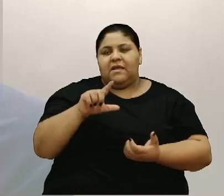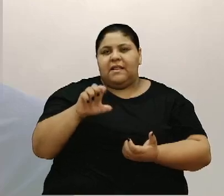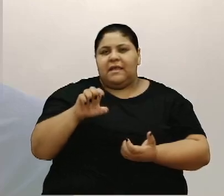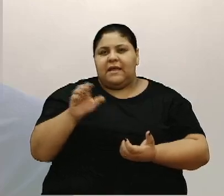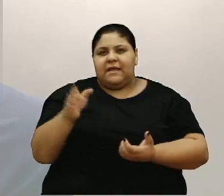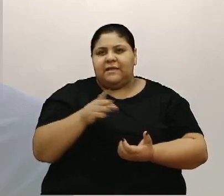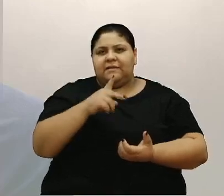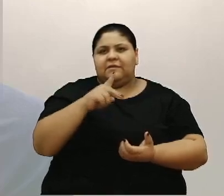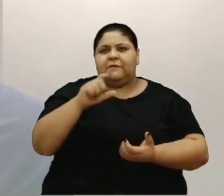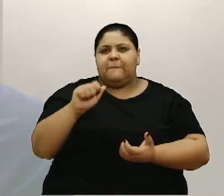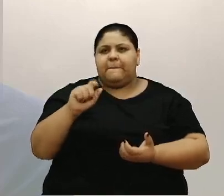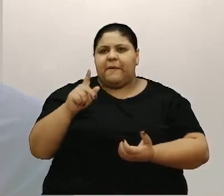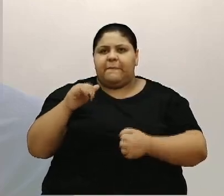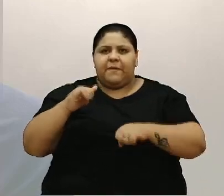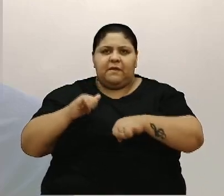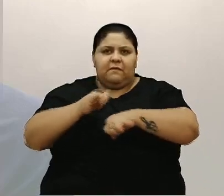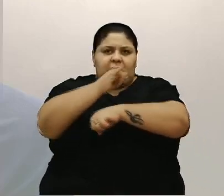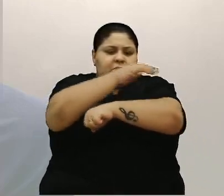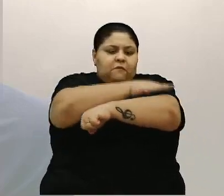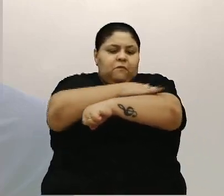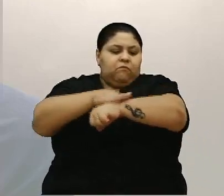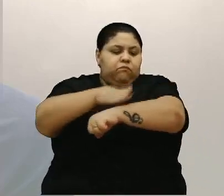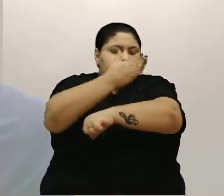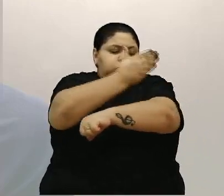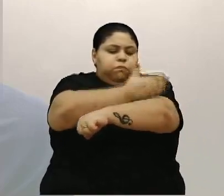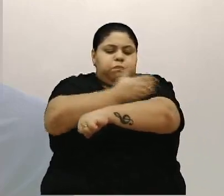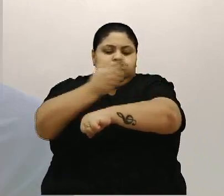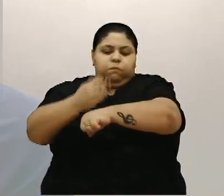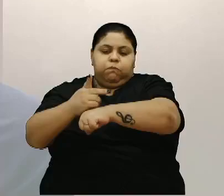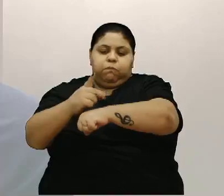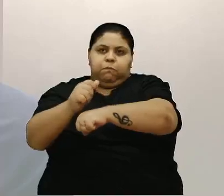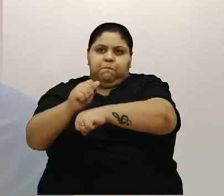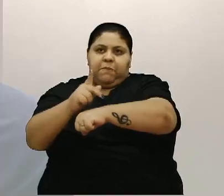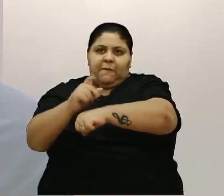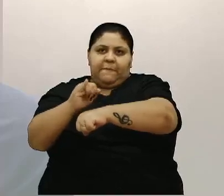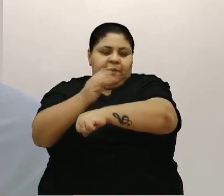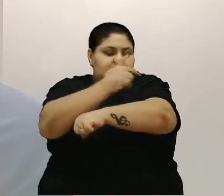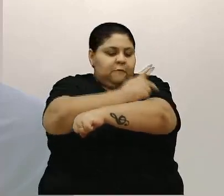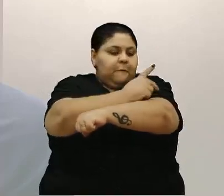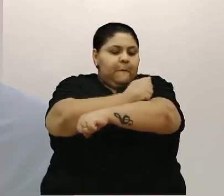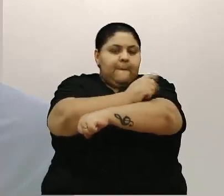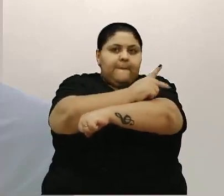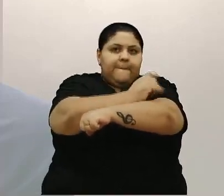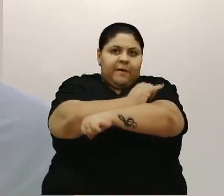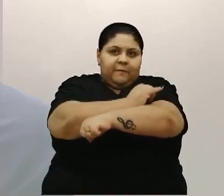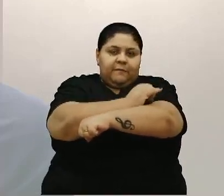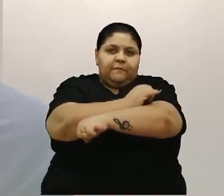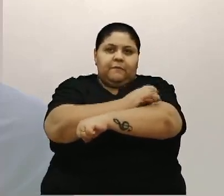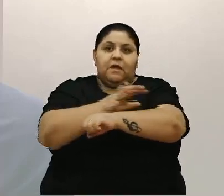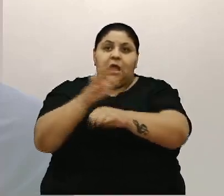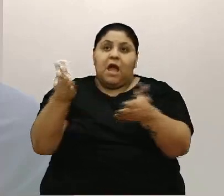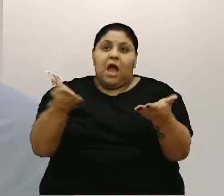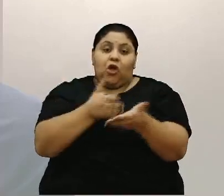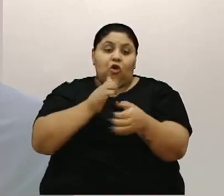nas cabeceiras, com a internacionalização agora, é um aeroporto internacional,